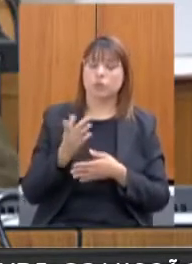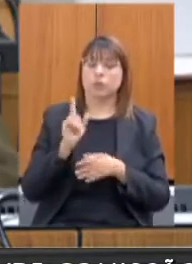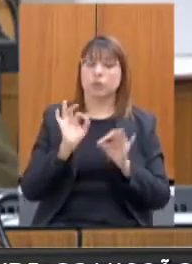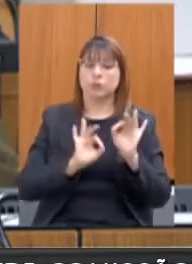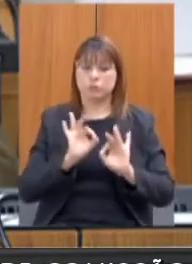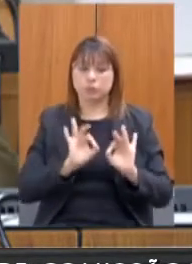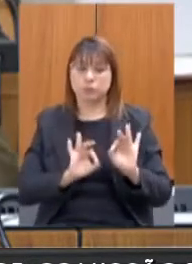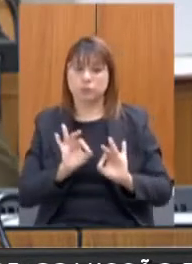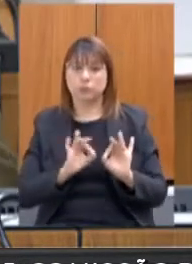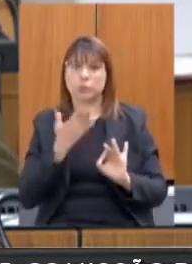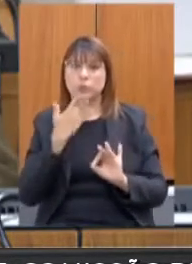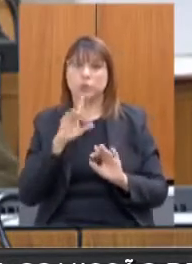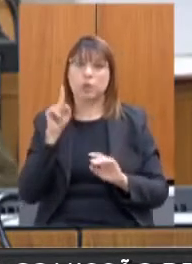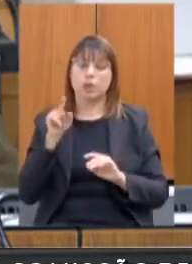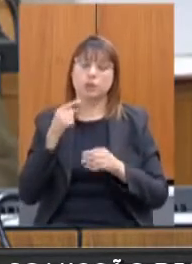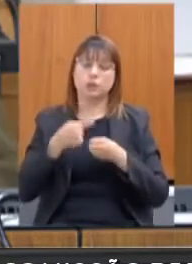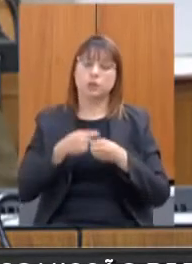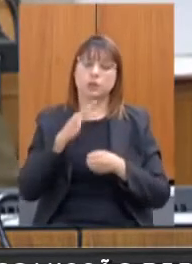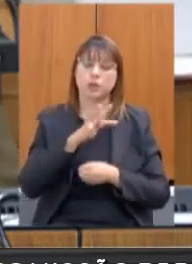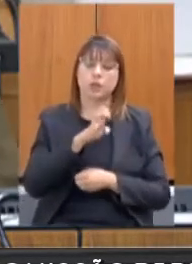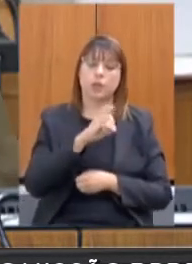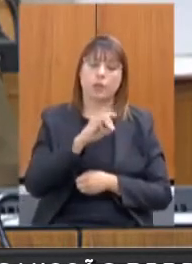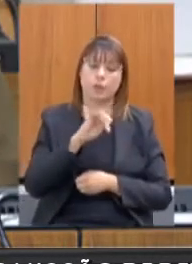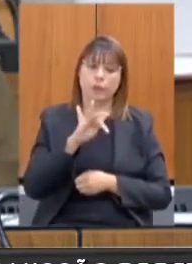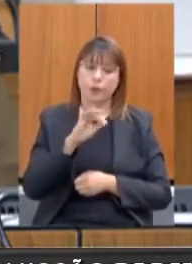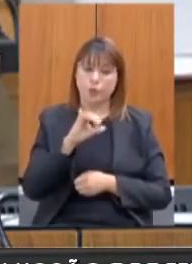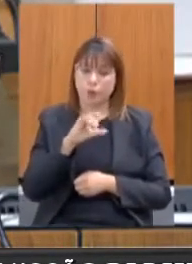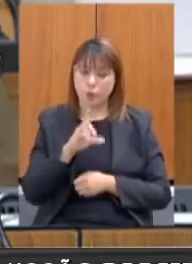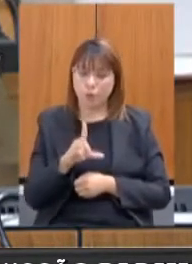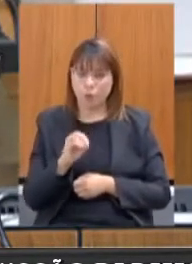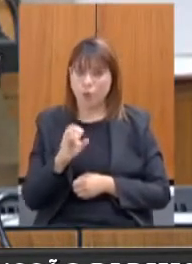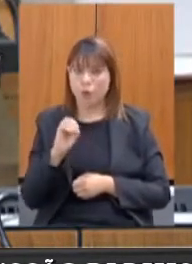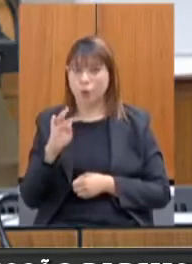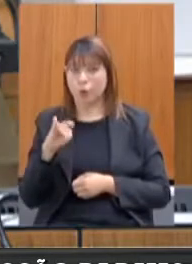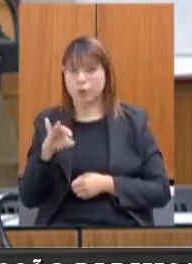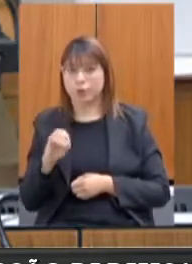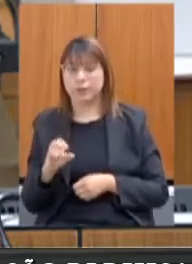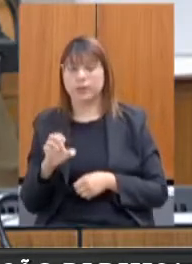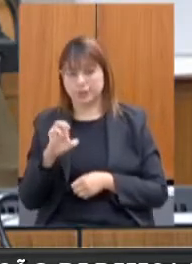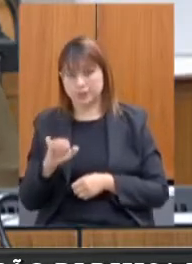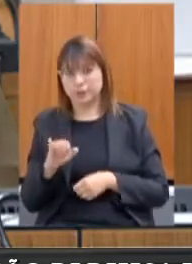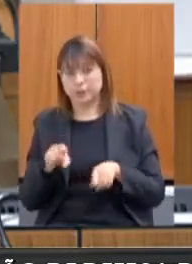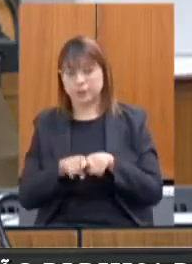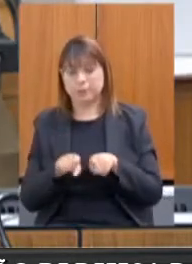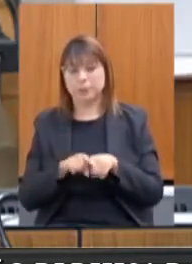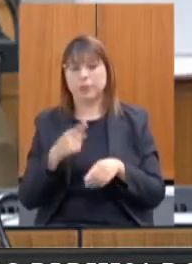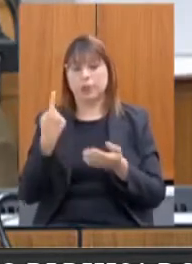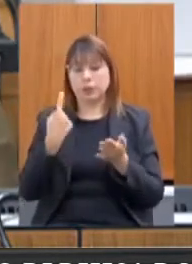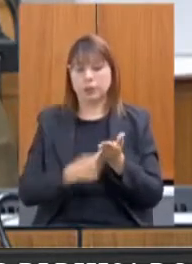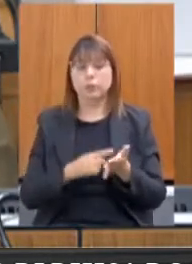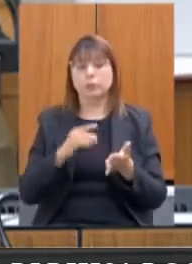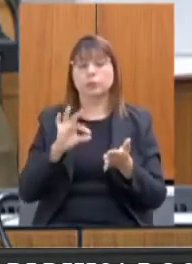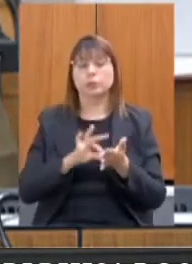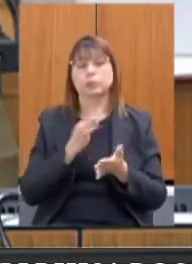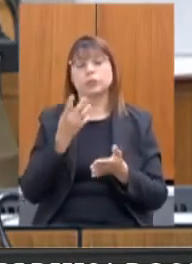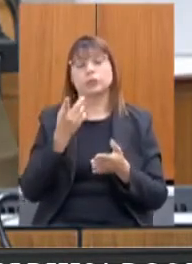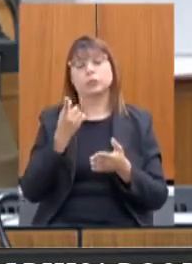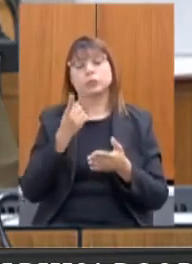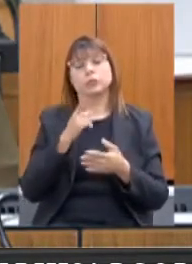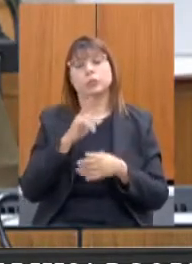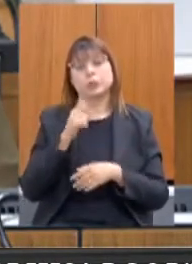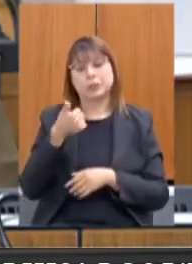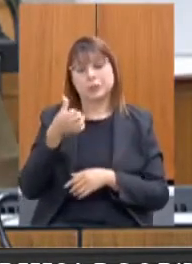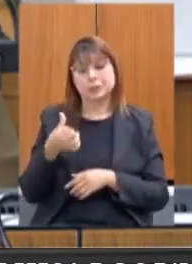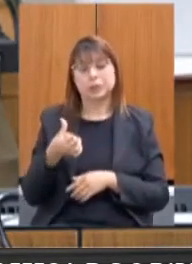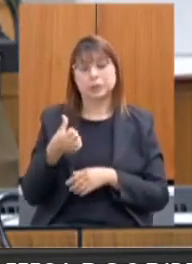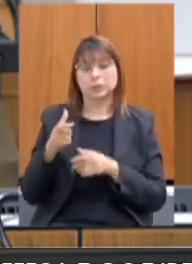municípios em Teófilo Otônio e já fizemos acordos de cooperação assinados com as 16 prefeituras da região de Teófilo Otônio.